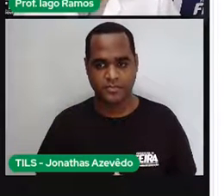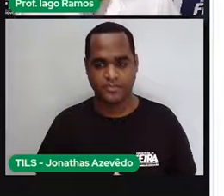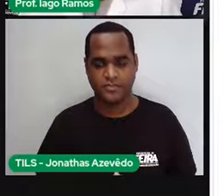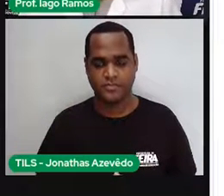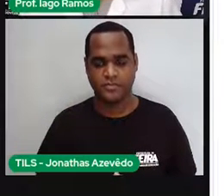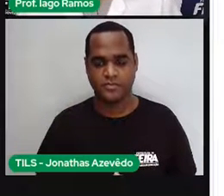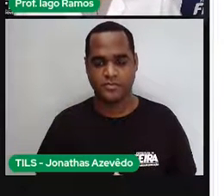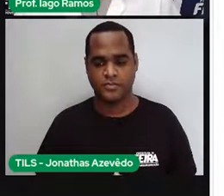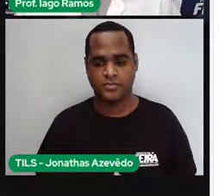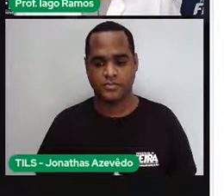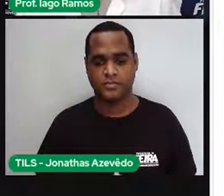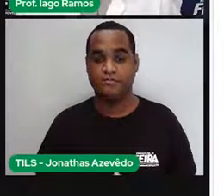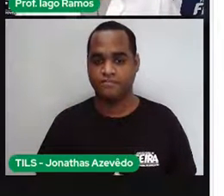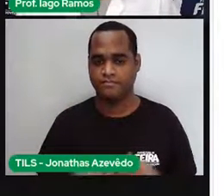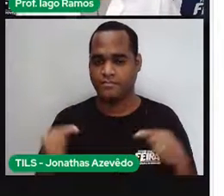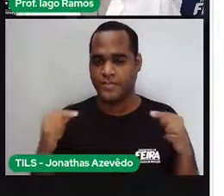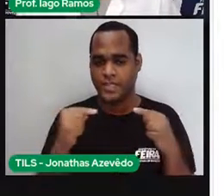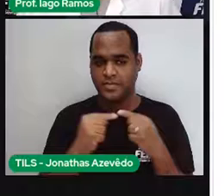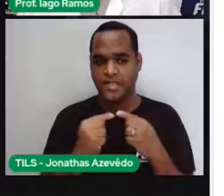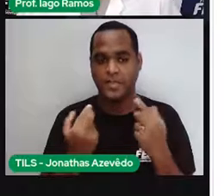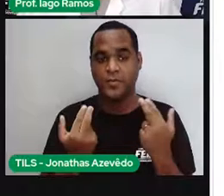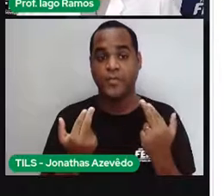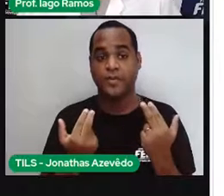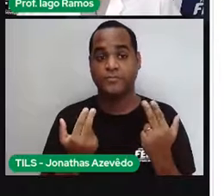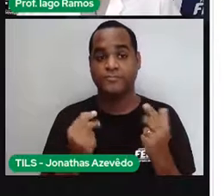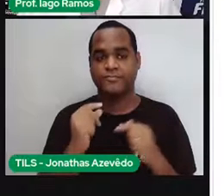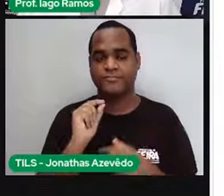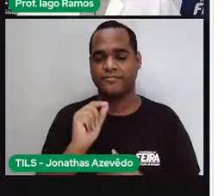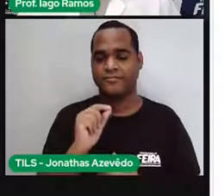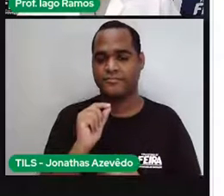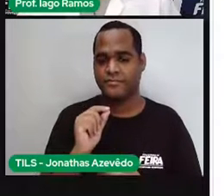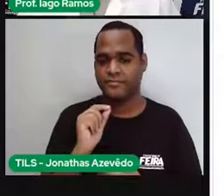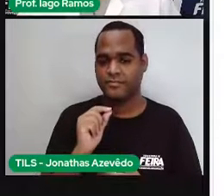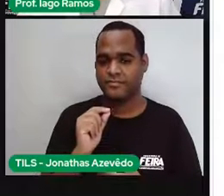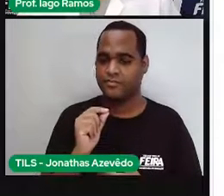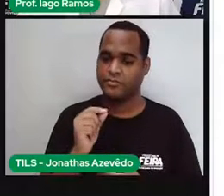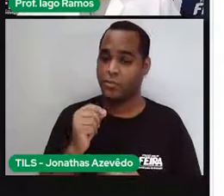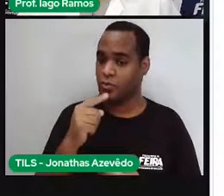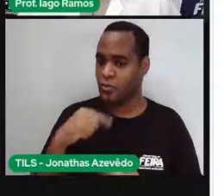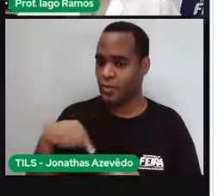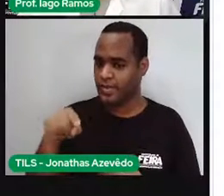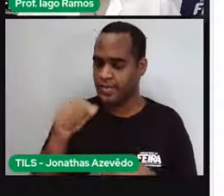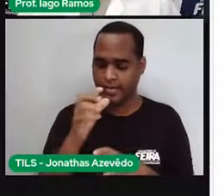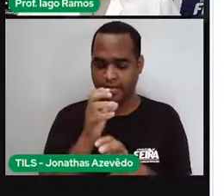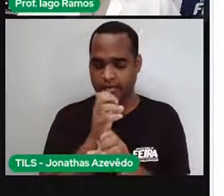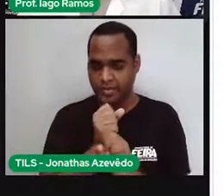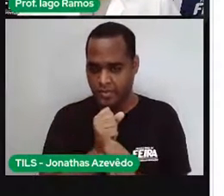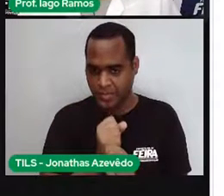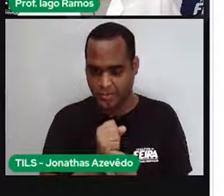Isso vai ser igual a quando nós fizermos essa soma.